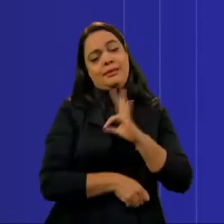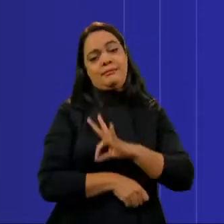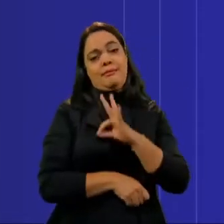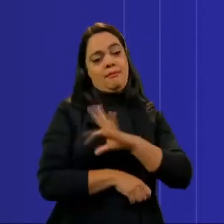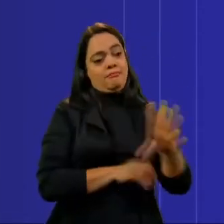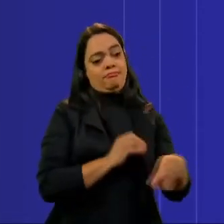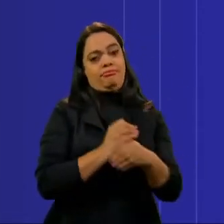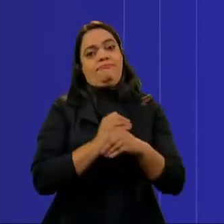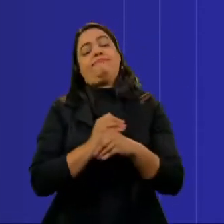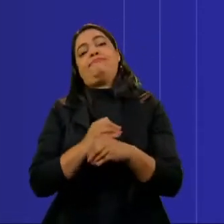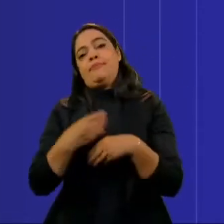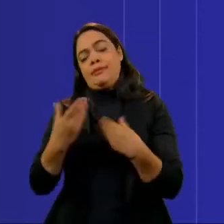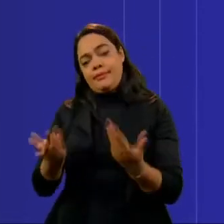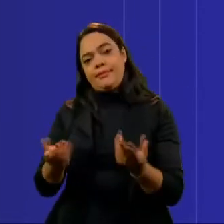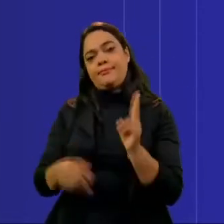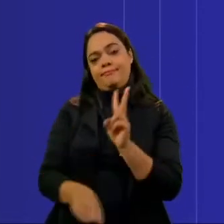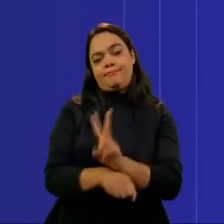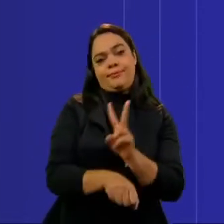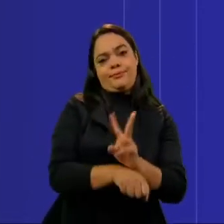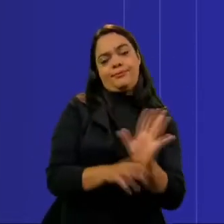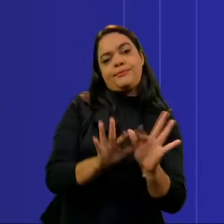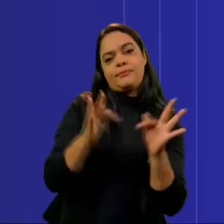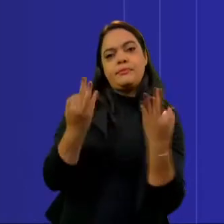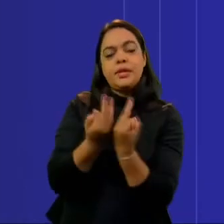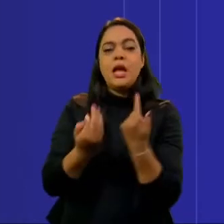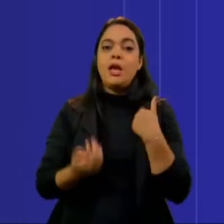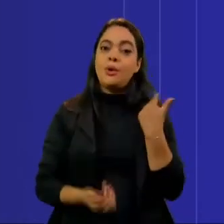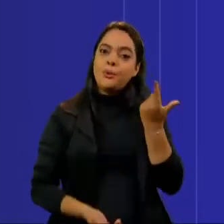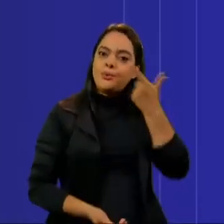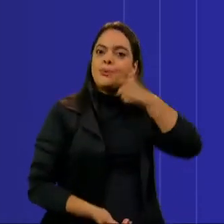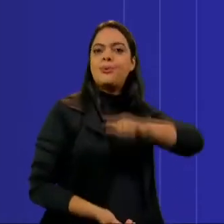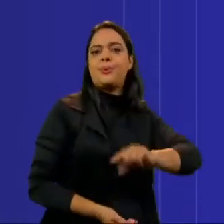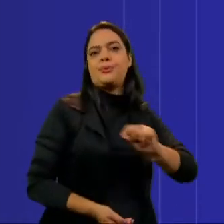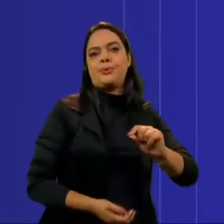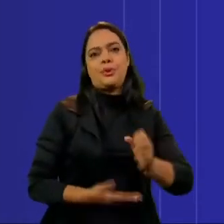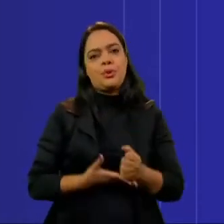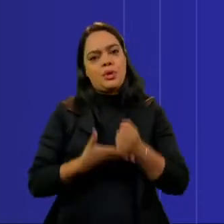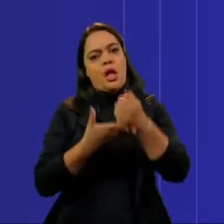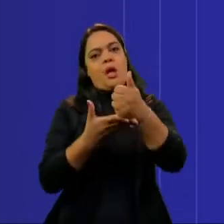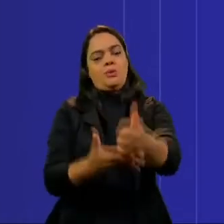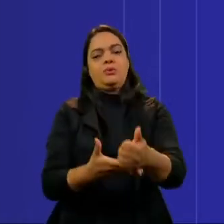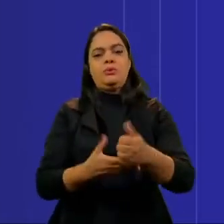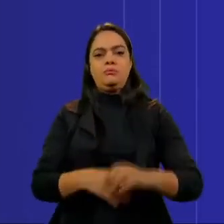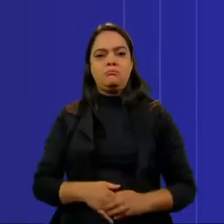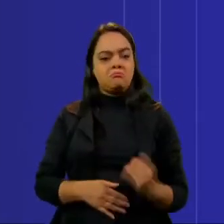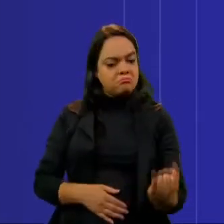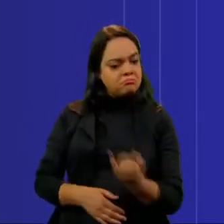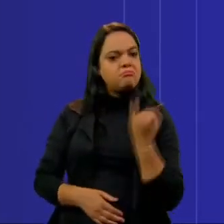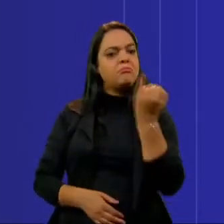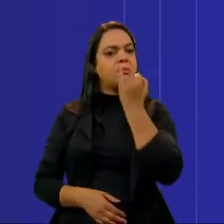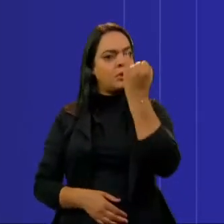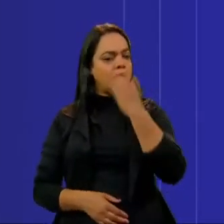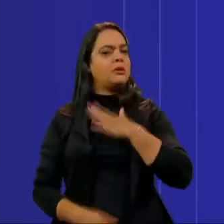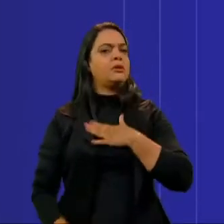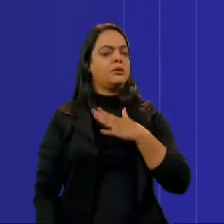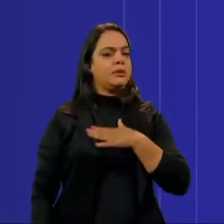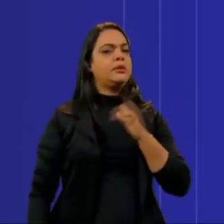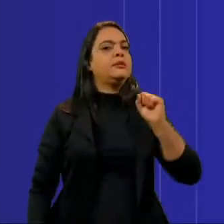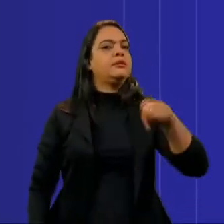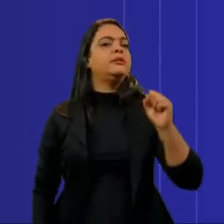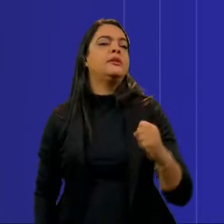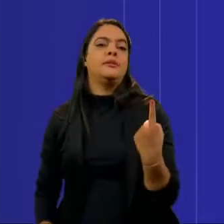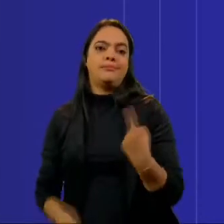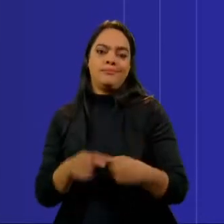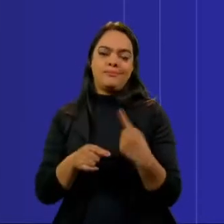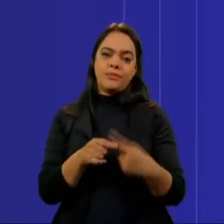para conseguir manter a família. E eu consegui esse auxílio. O auxílio foi muito essencial no início para mim, porque